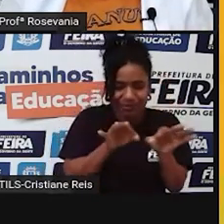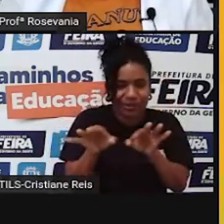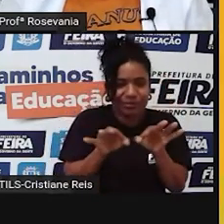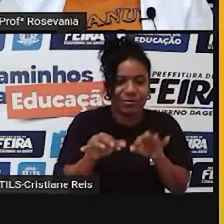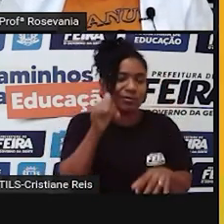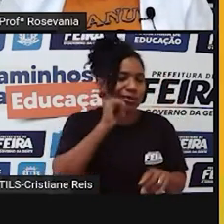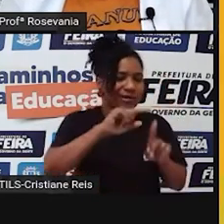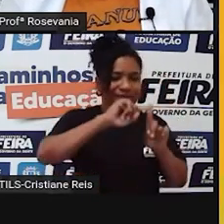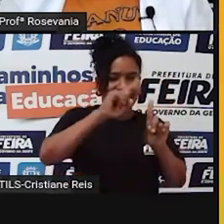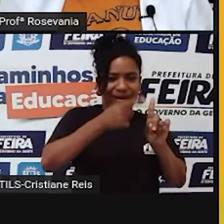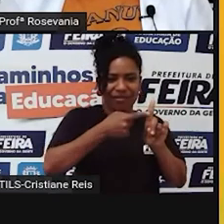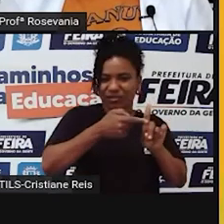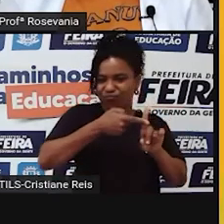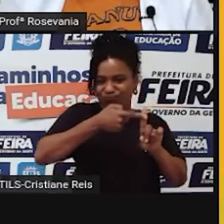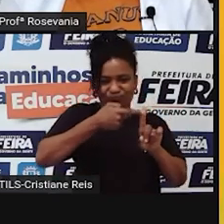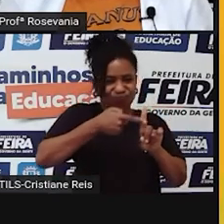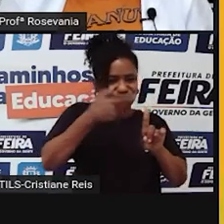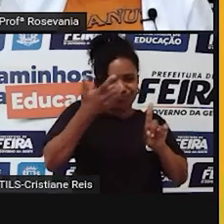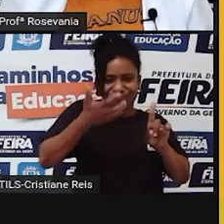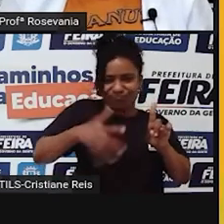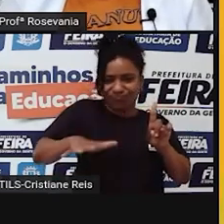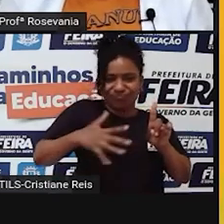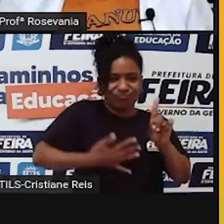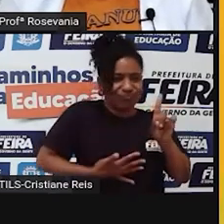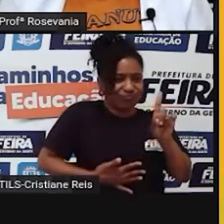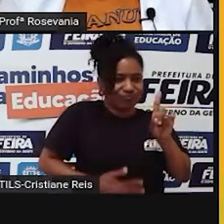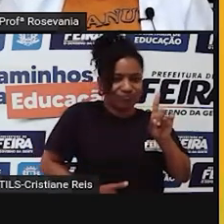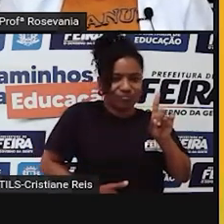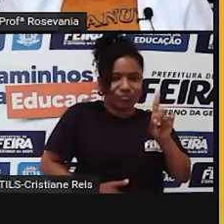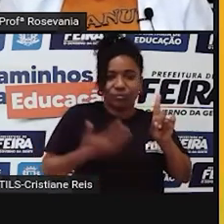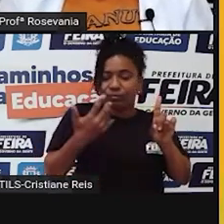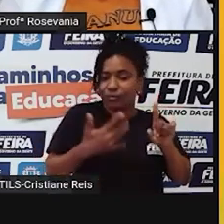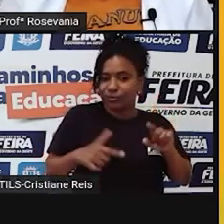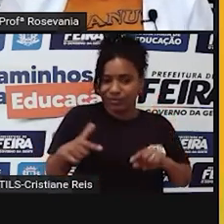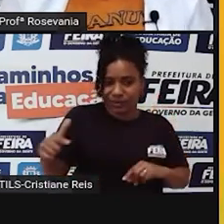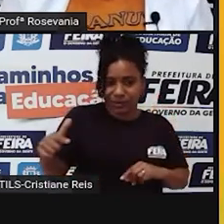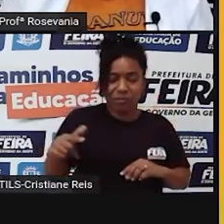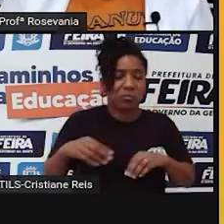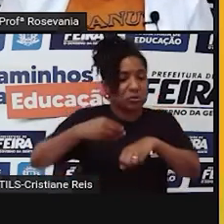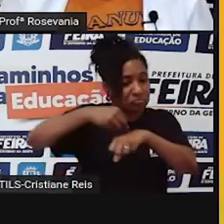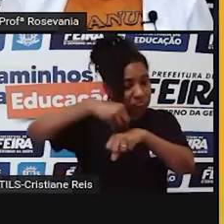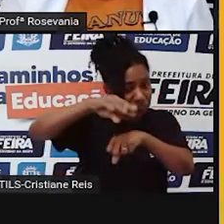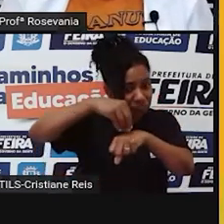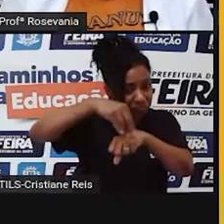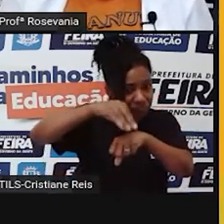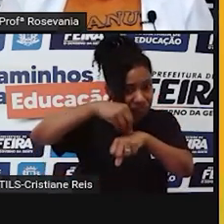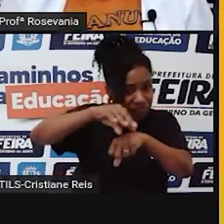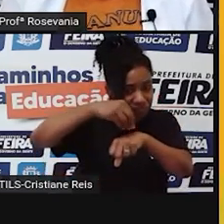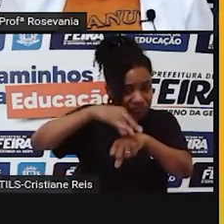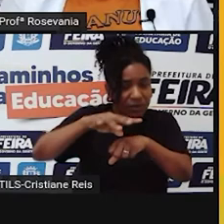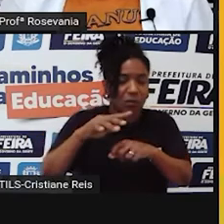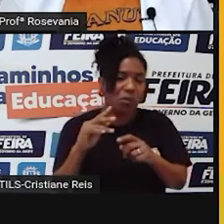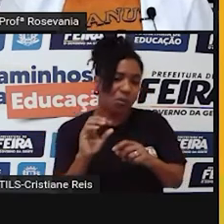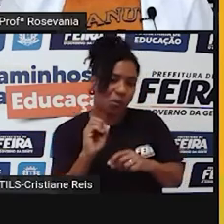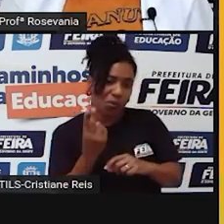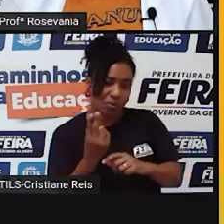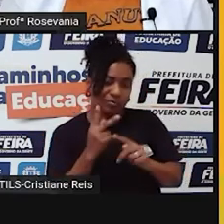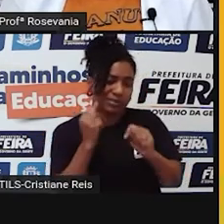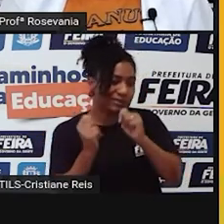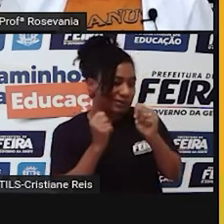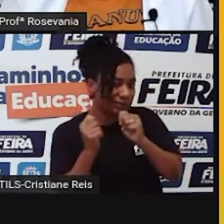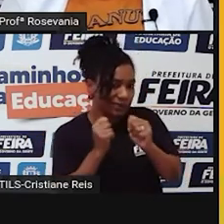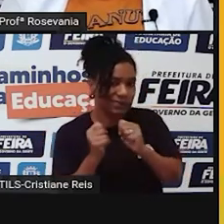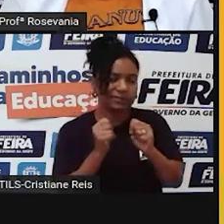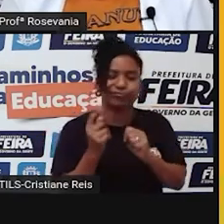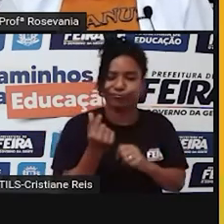lá. Então, houve um certo trabalho aqui educacional ou ligado, né, ao trabalho econômico, que as